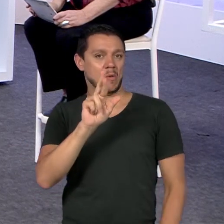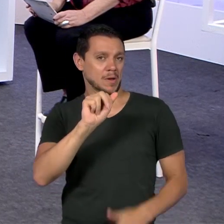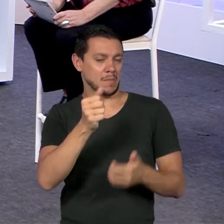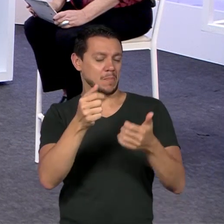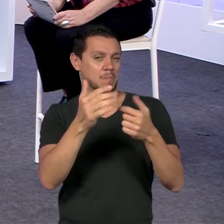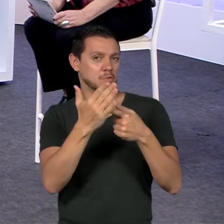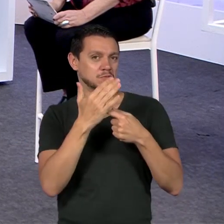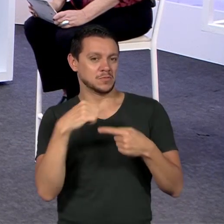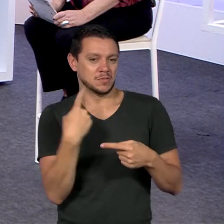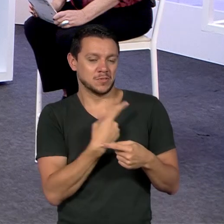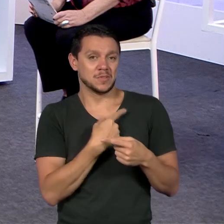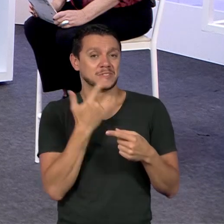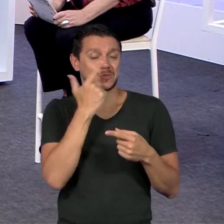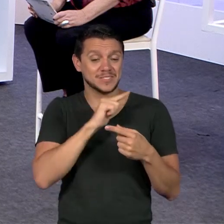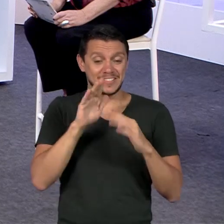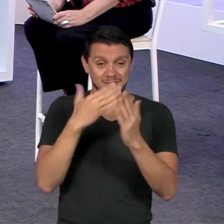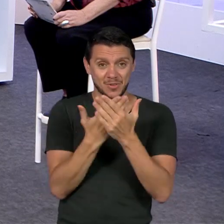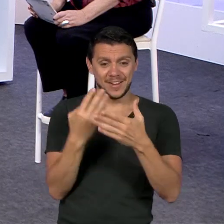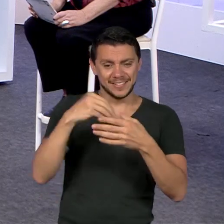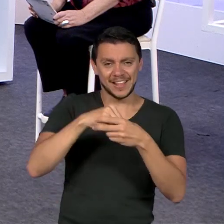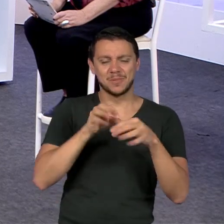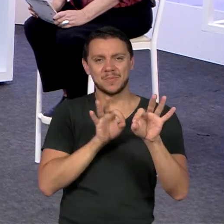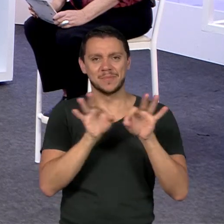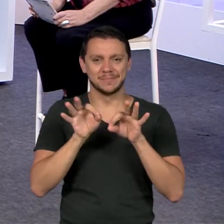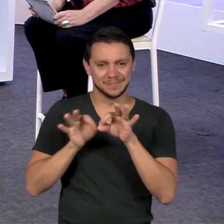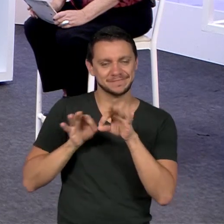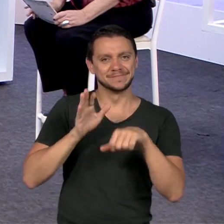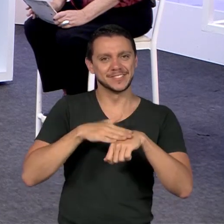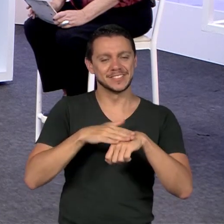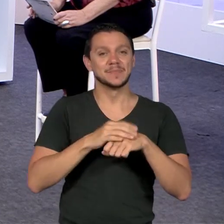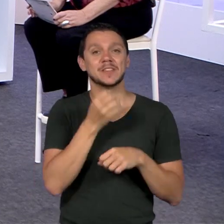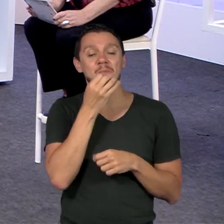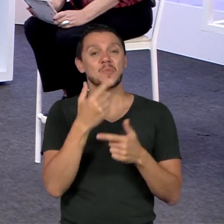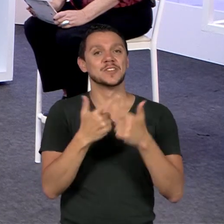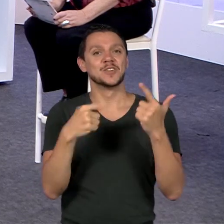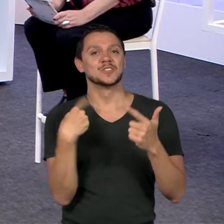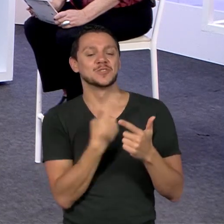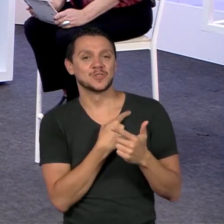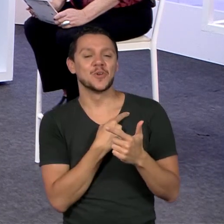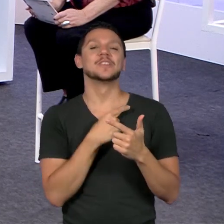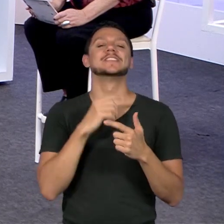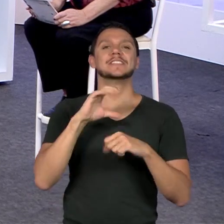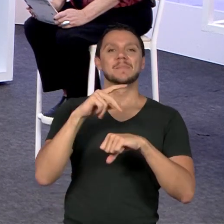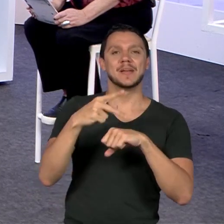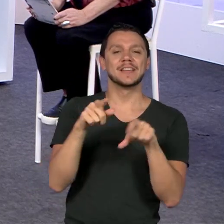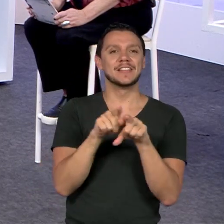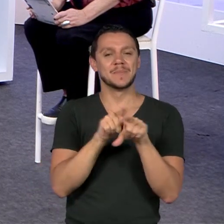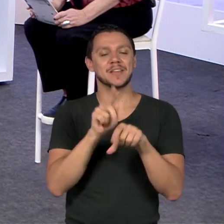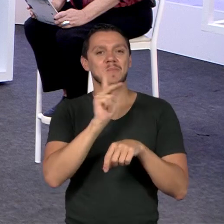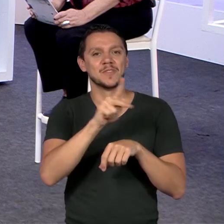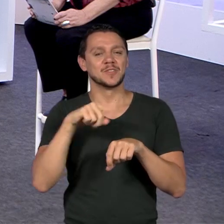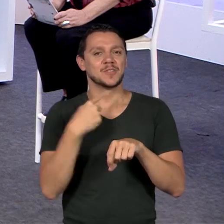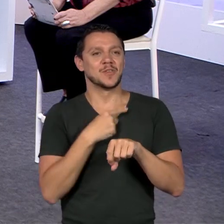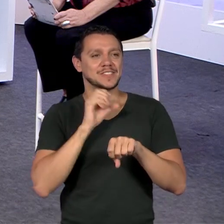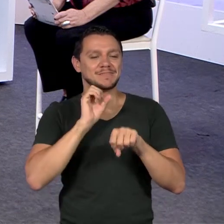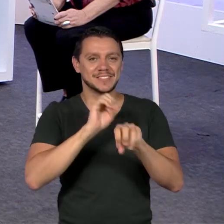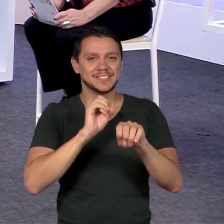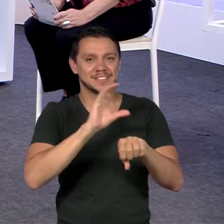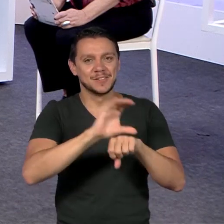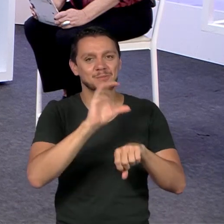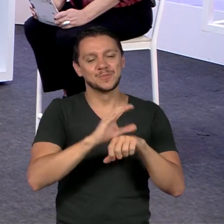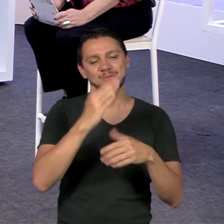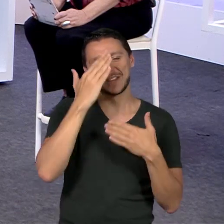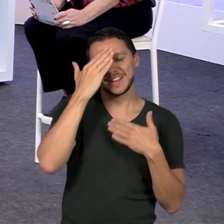nossa escola. Então, boa sorte para nós, coordenadores, formadores de professores e agradeço por mais essa